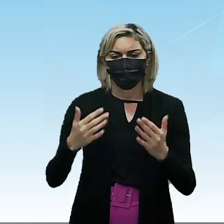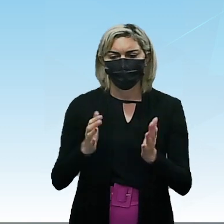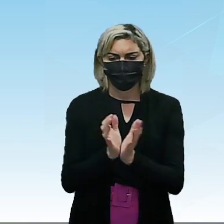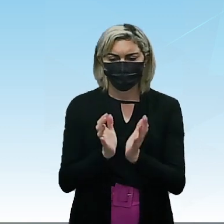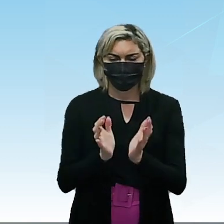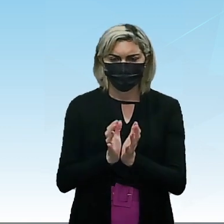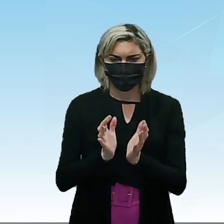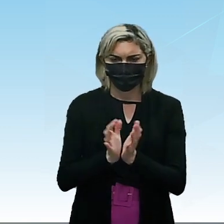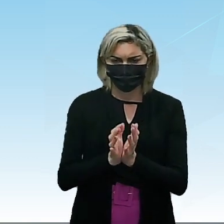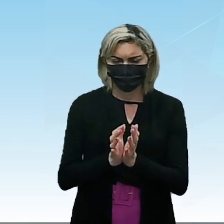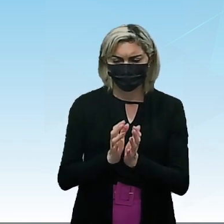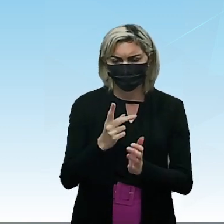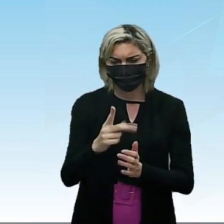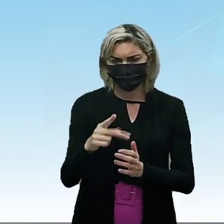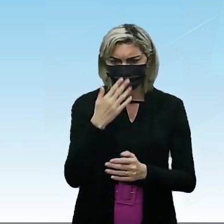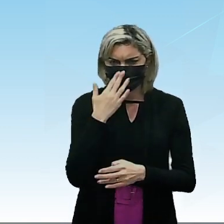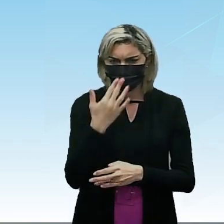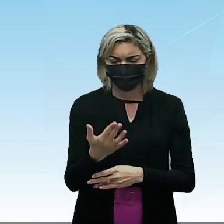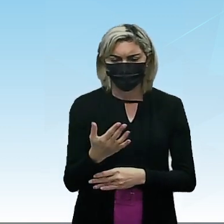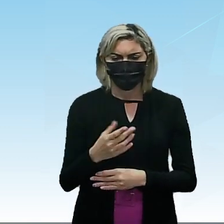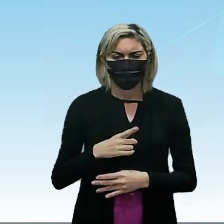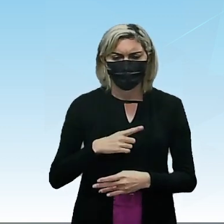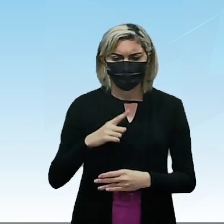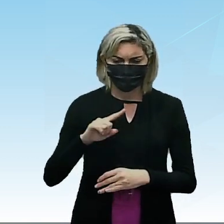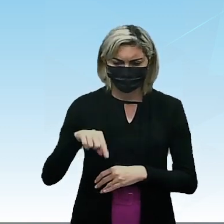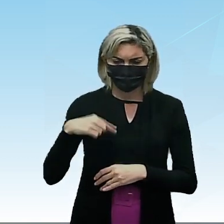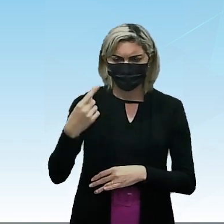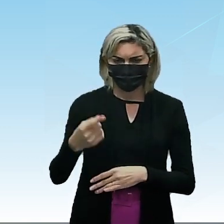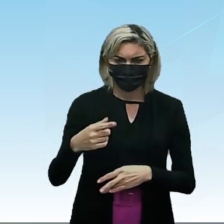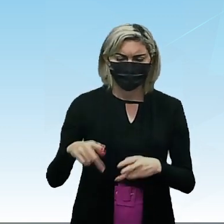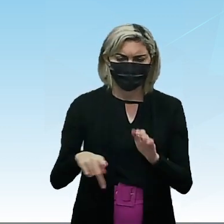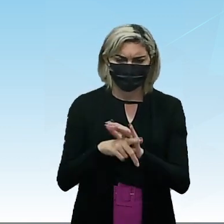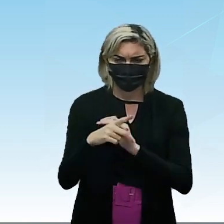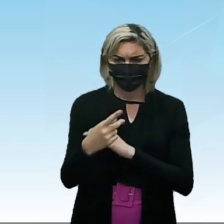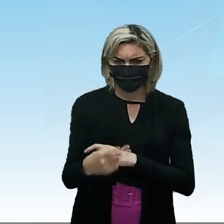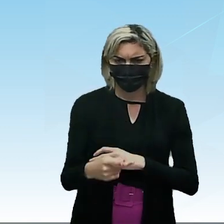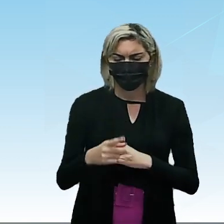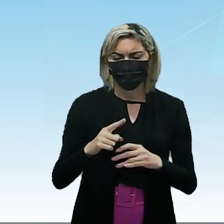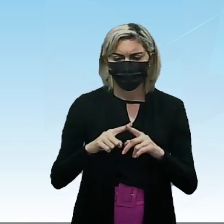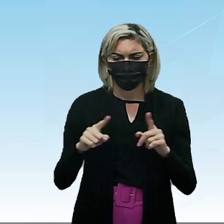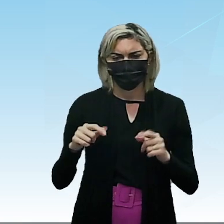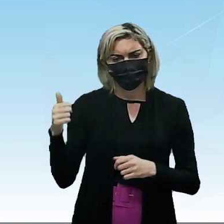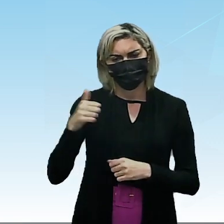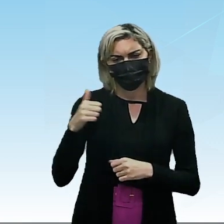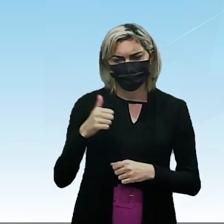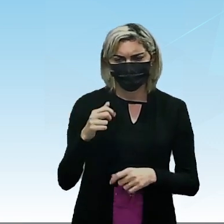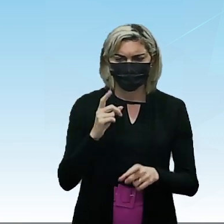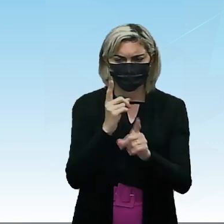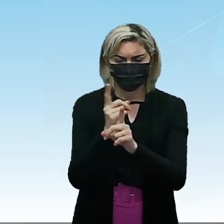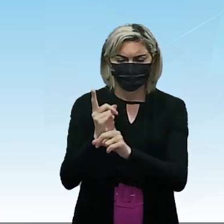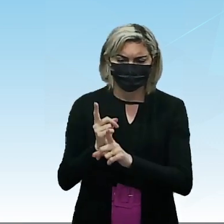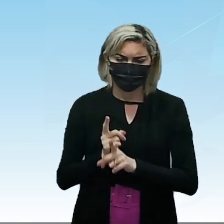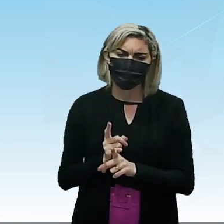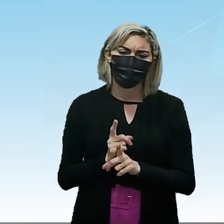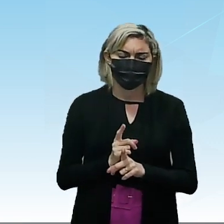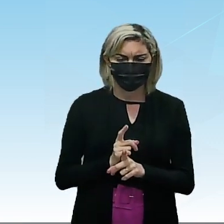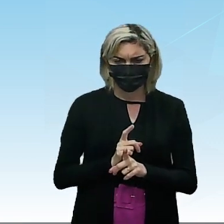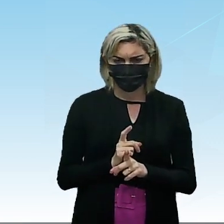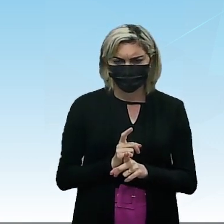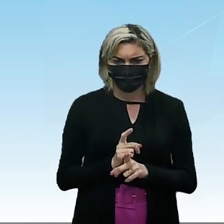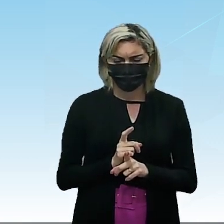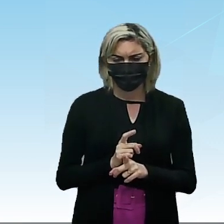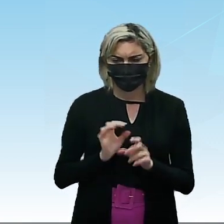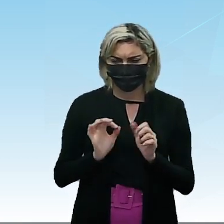grupo funcional Está na sua frente E depois Vem as propriedades Mas o primeiro É identificar